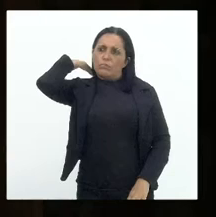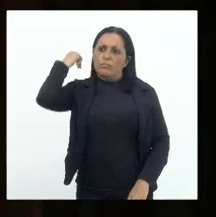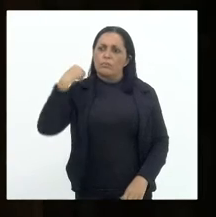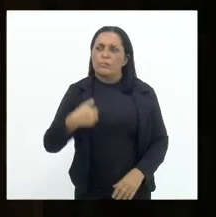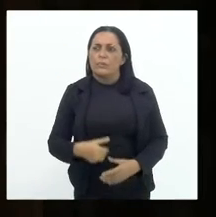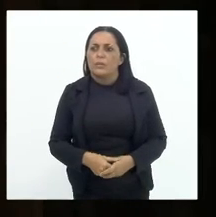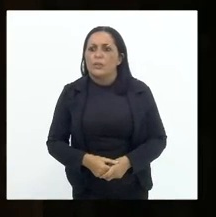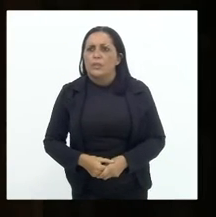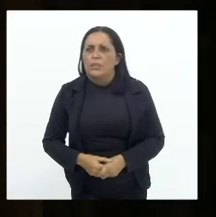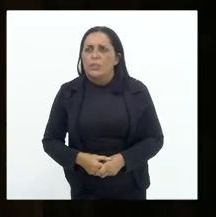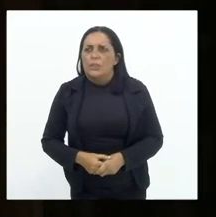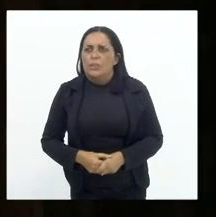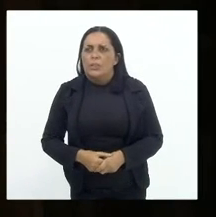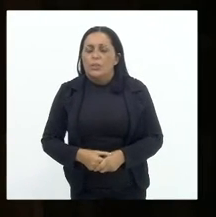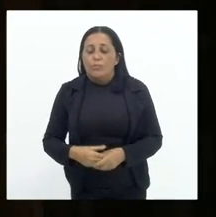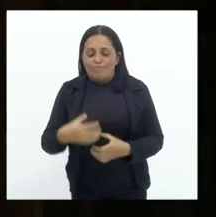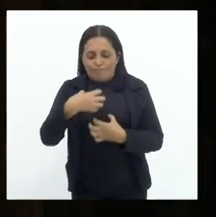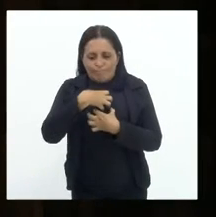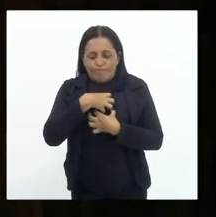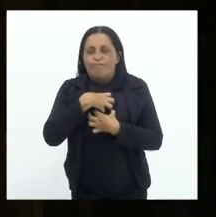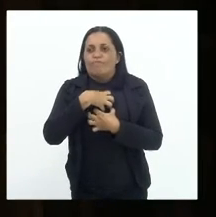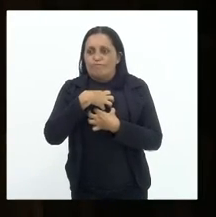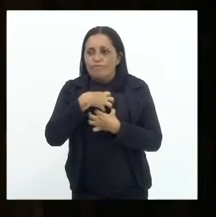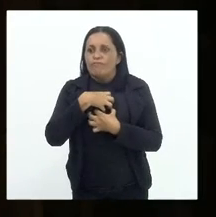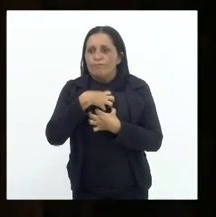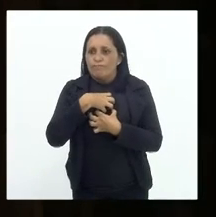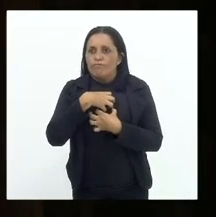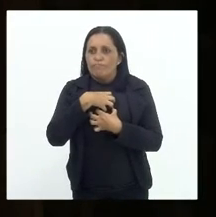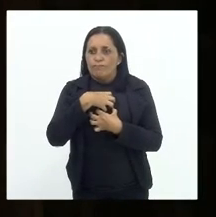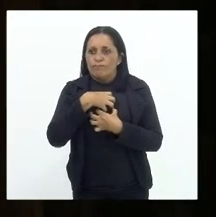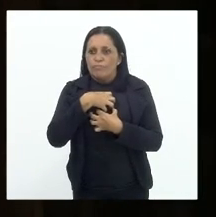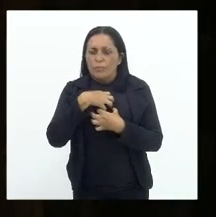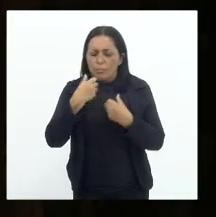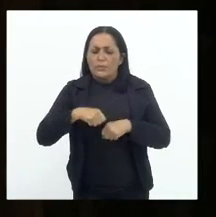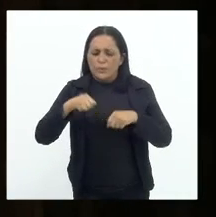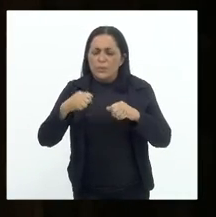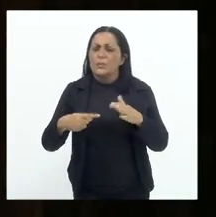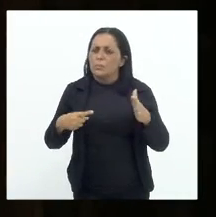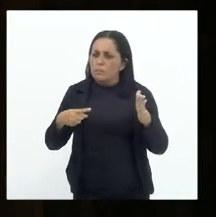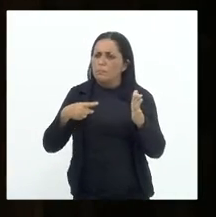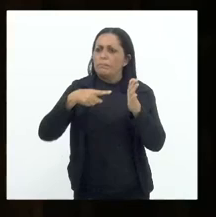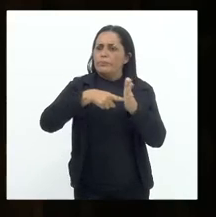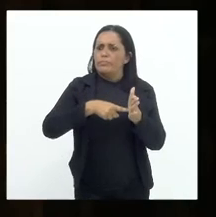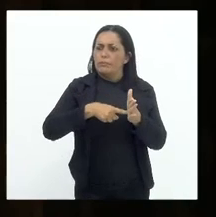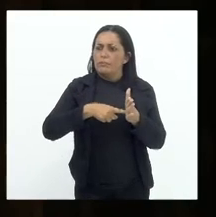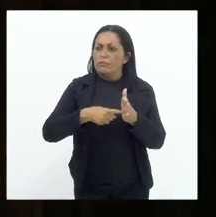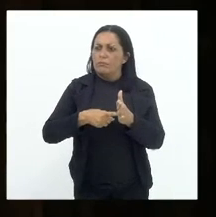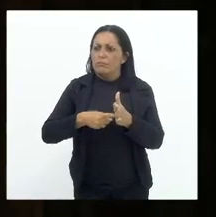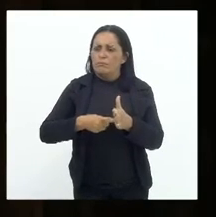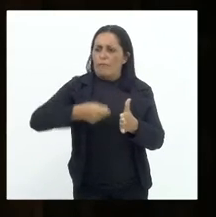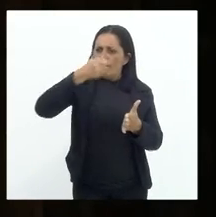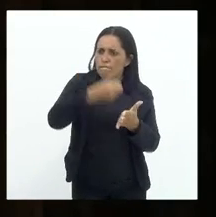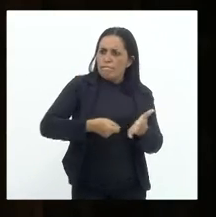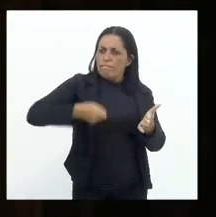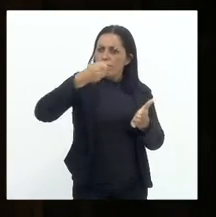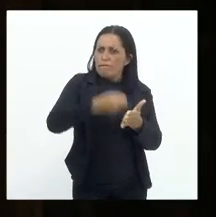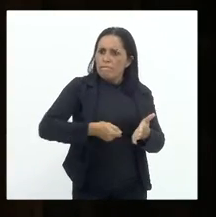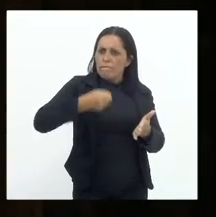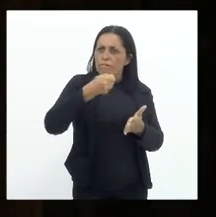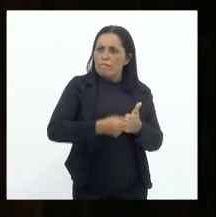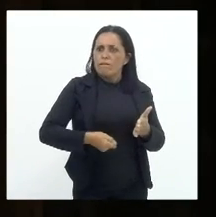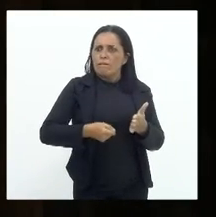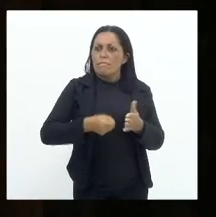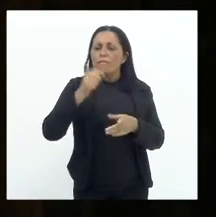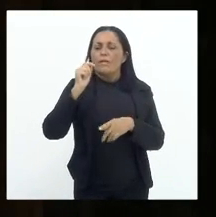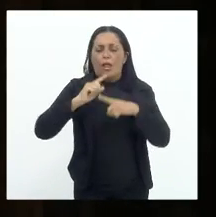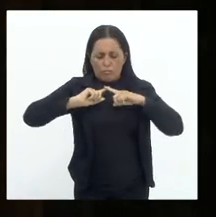Da parte que me toca, cabe denunciar e resistir. Resistir e